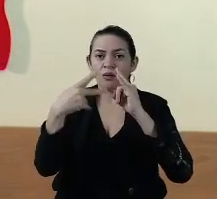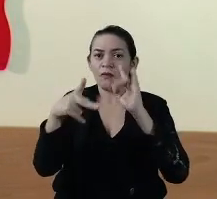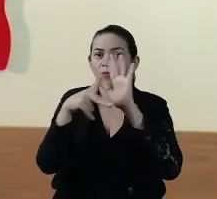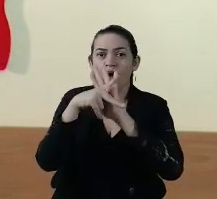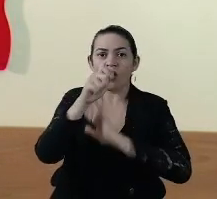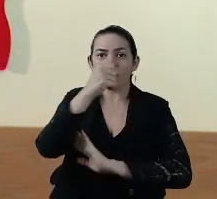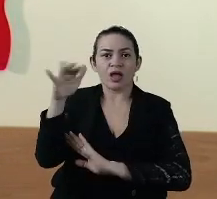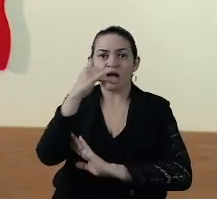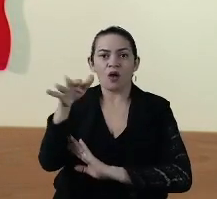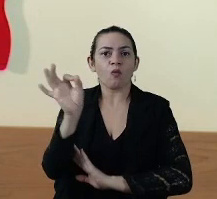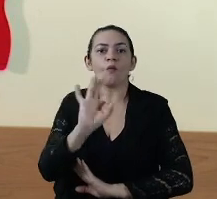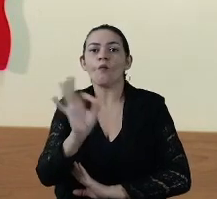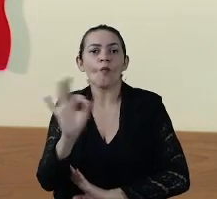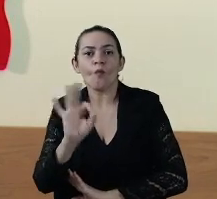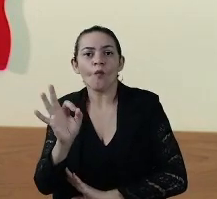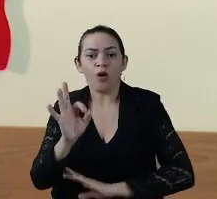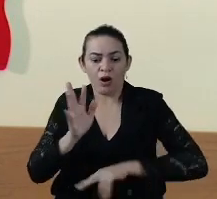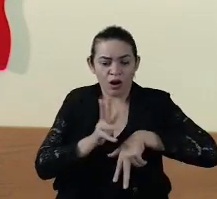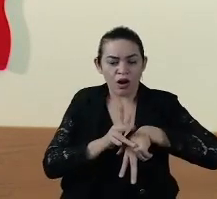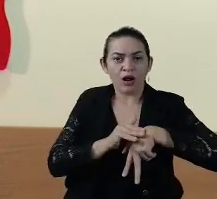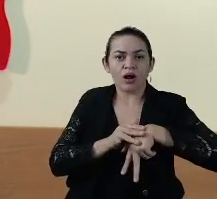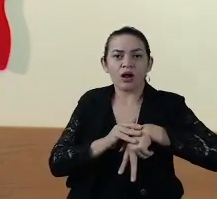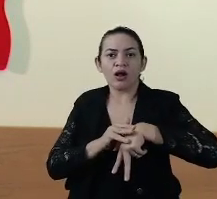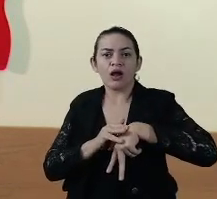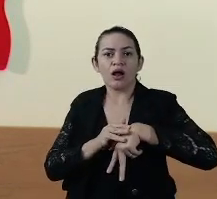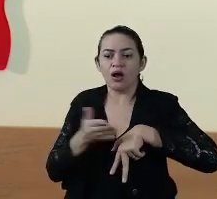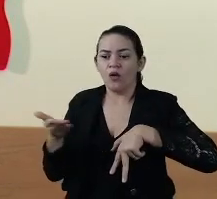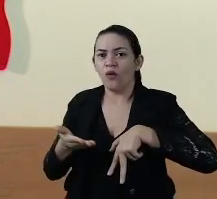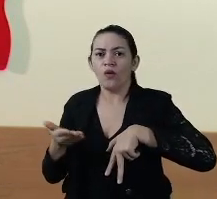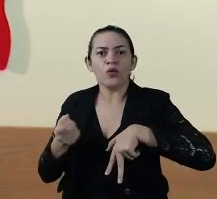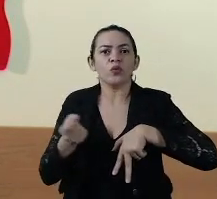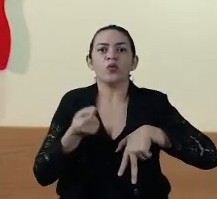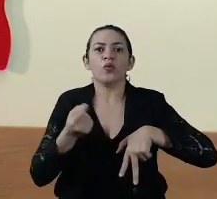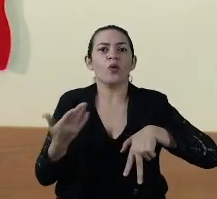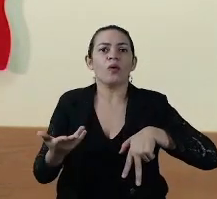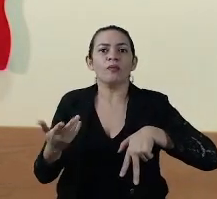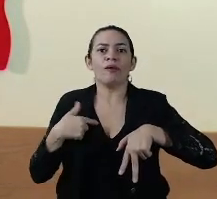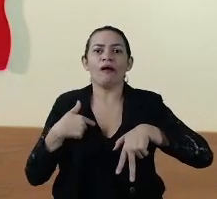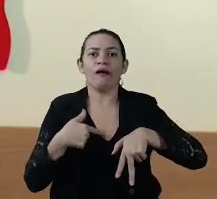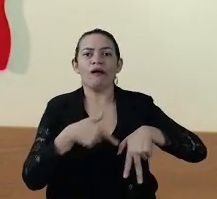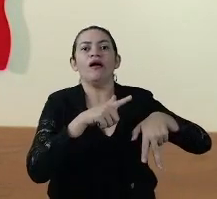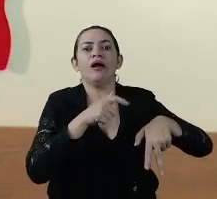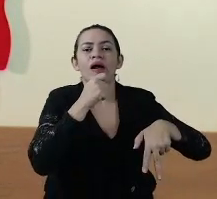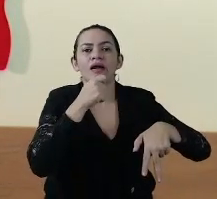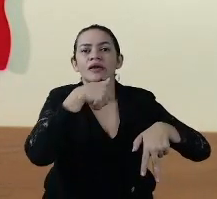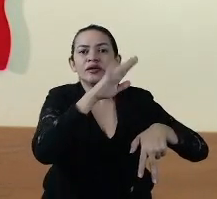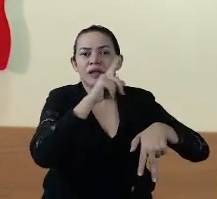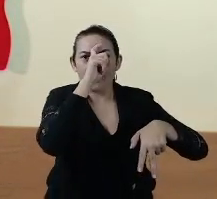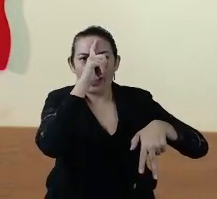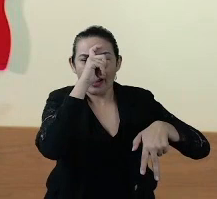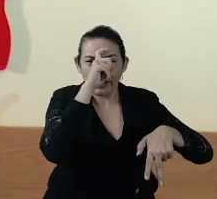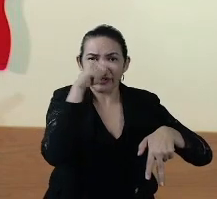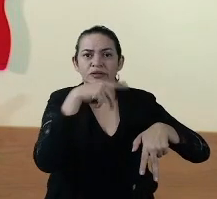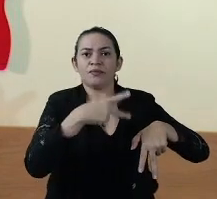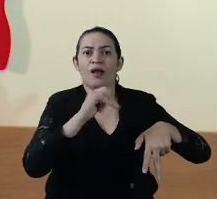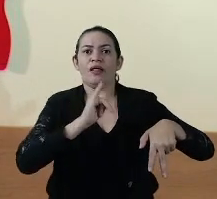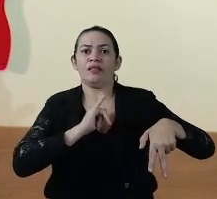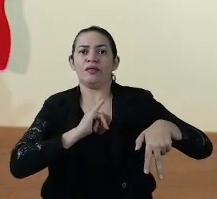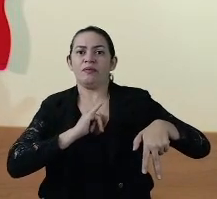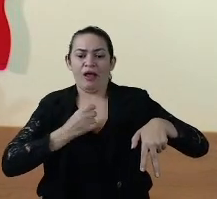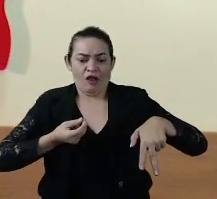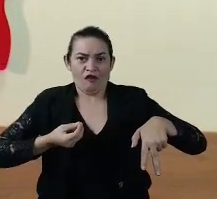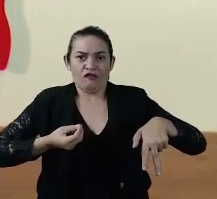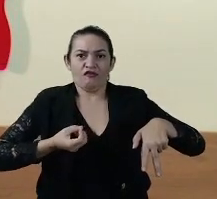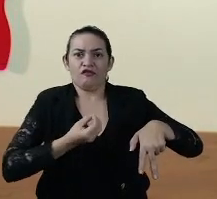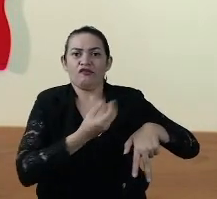Açailândia, os pacientes que lá estão, hoje estariam sobrecarregando ainda mais a rede de saúde de Imperatriz.